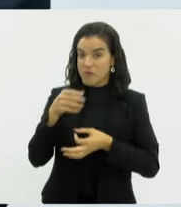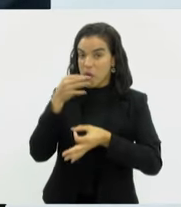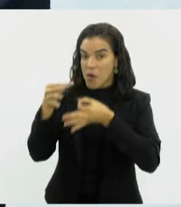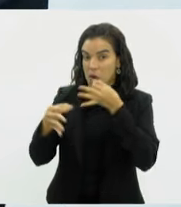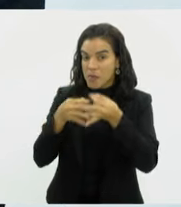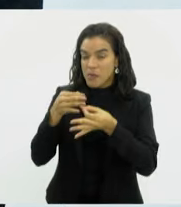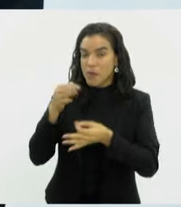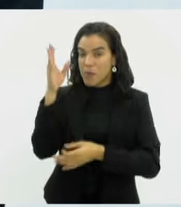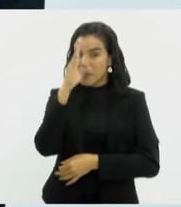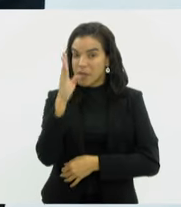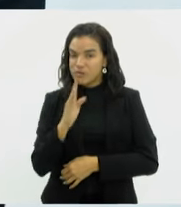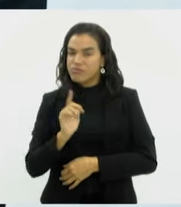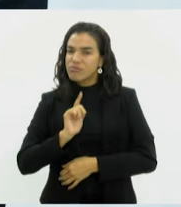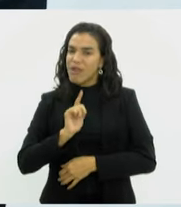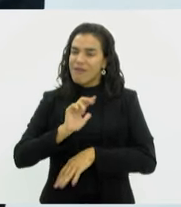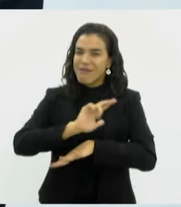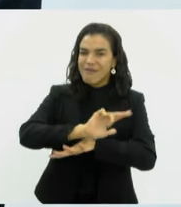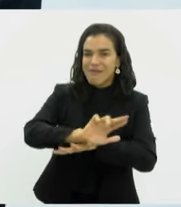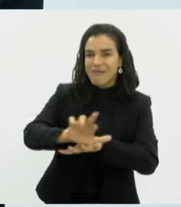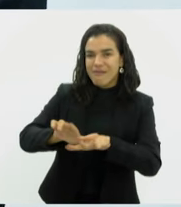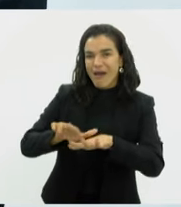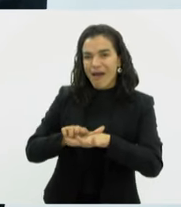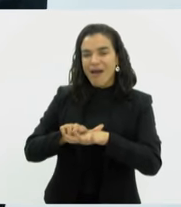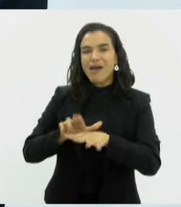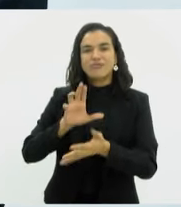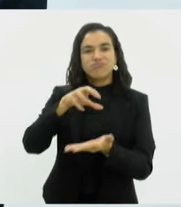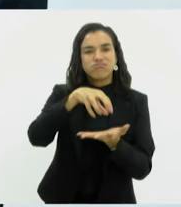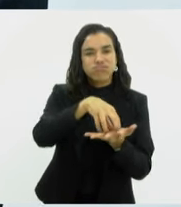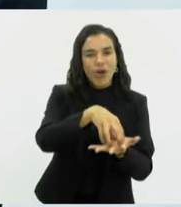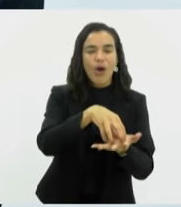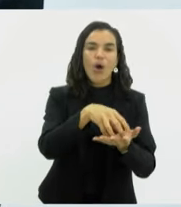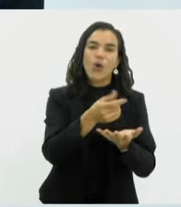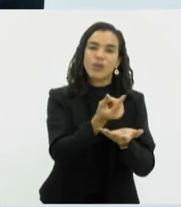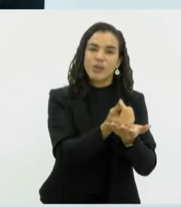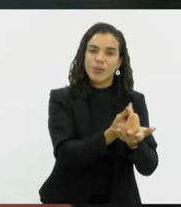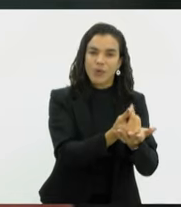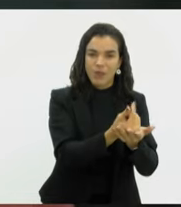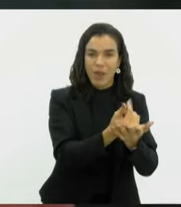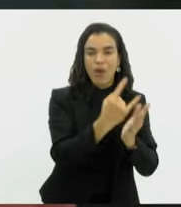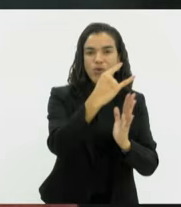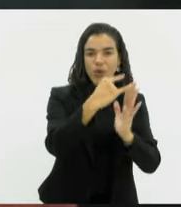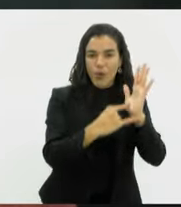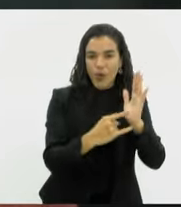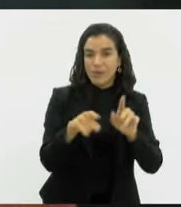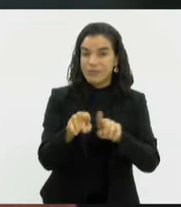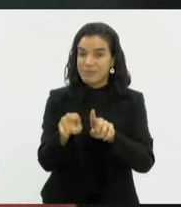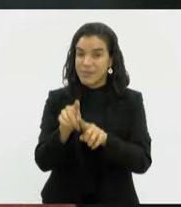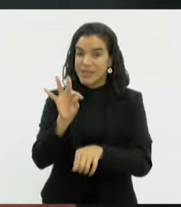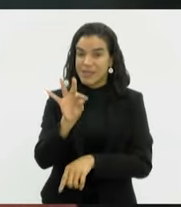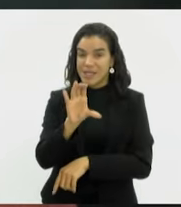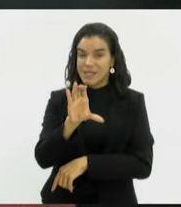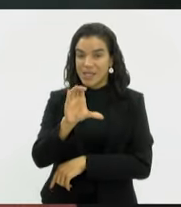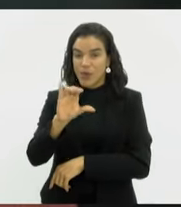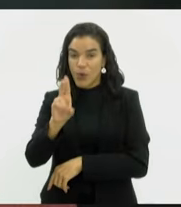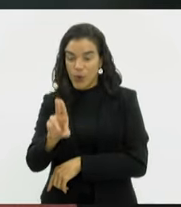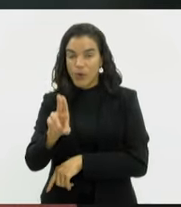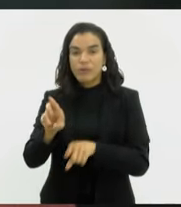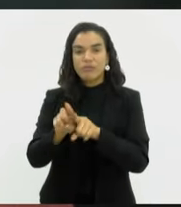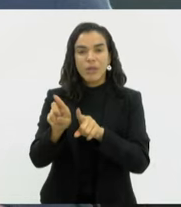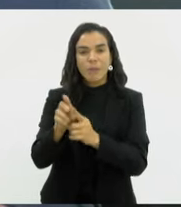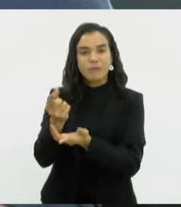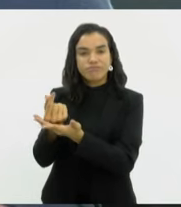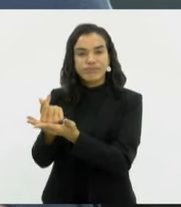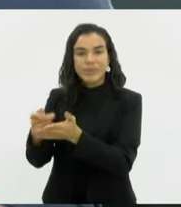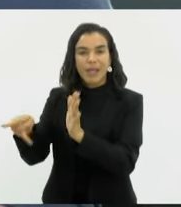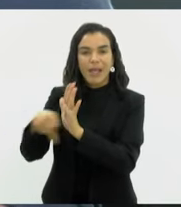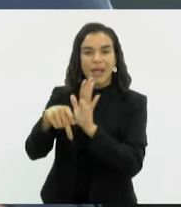hoje no Brasil existem vários órgãos de controle, como o Tribunal de Contas da União, TCU, os Tribunais de Contas dos Estados,